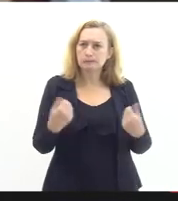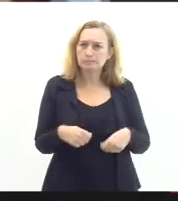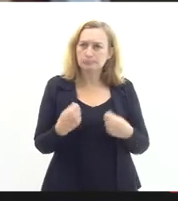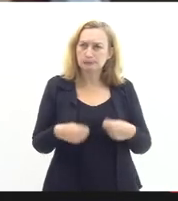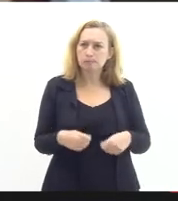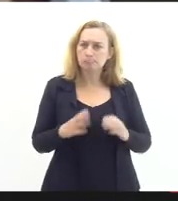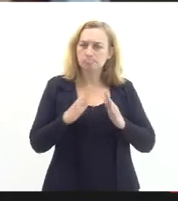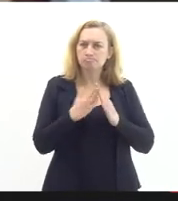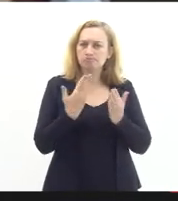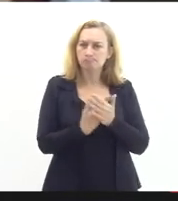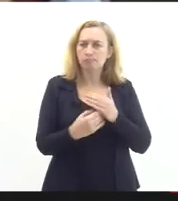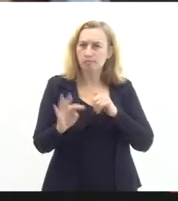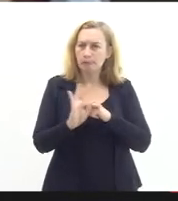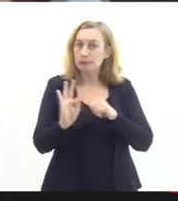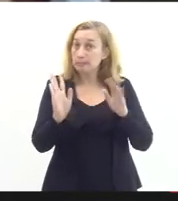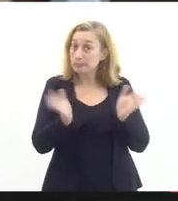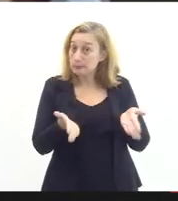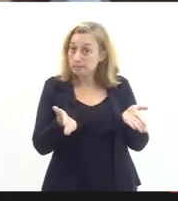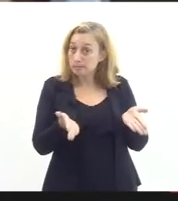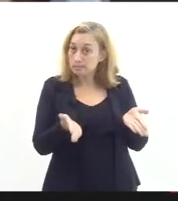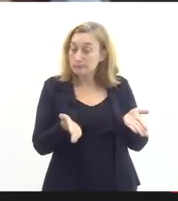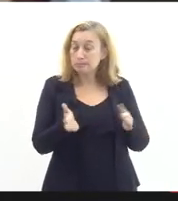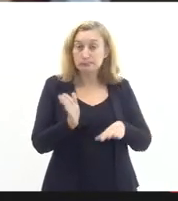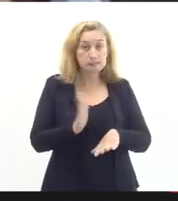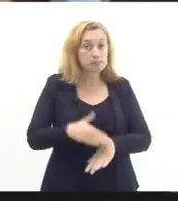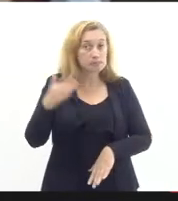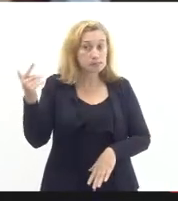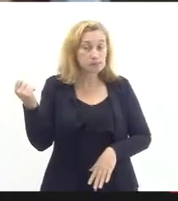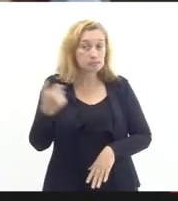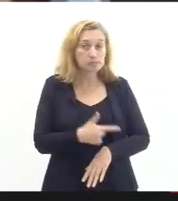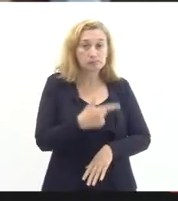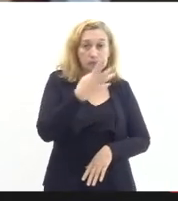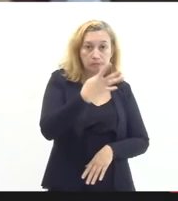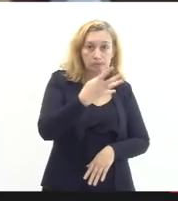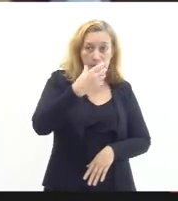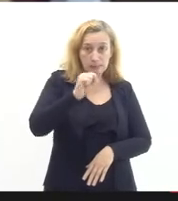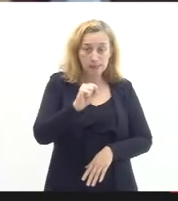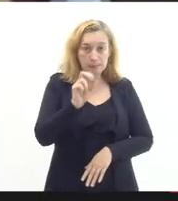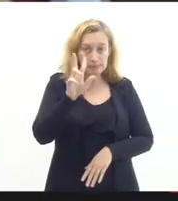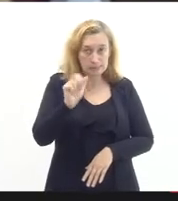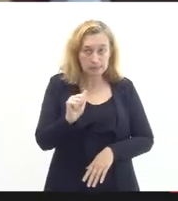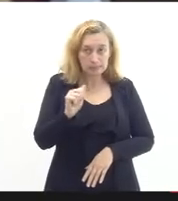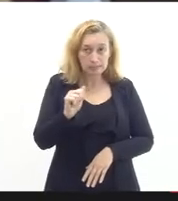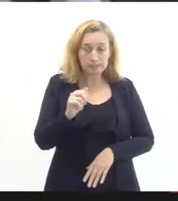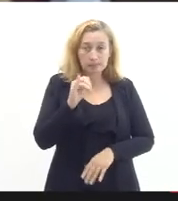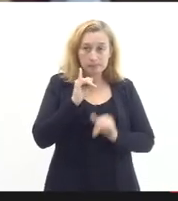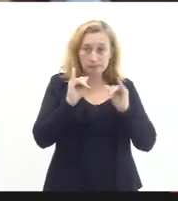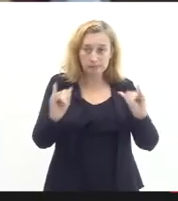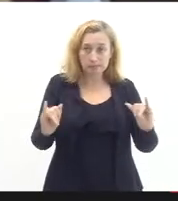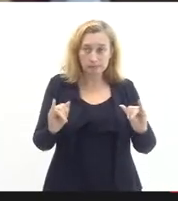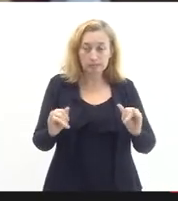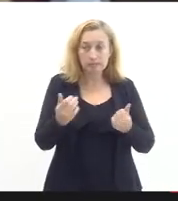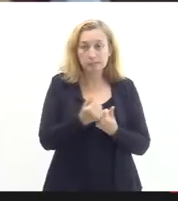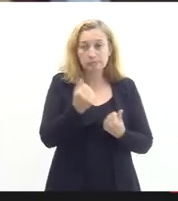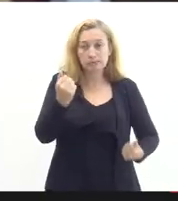FITEC hoje é bem maior do que essas 48 vagas anunciadas pelo vice-presidente